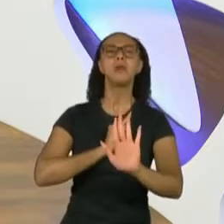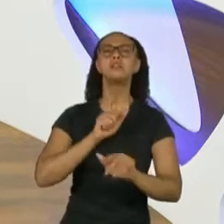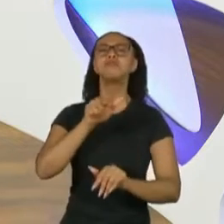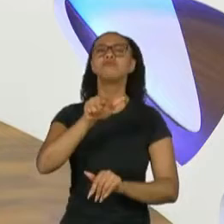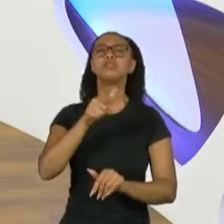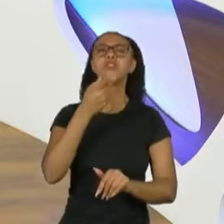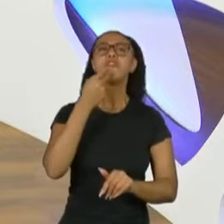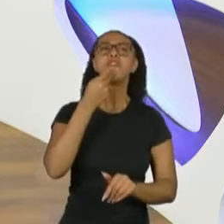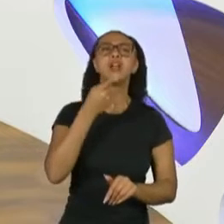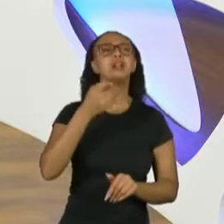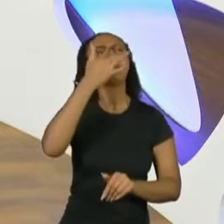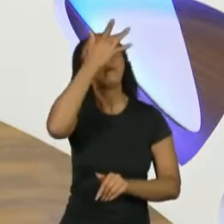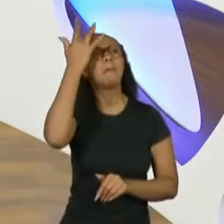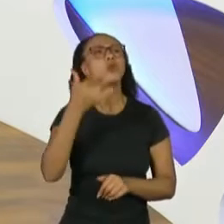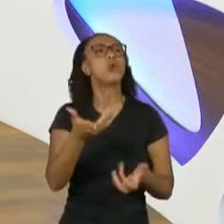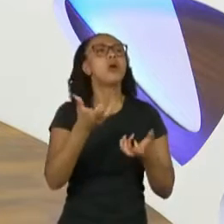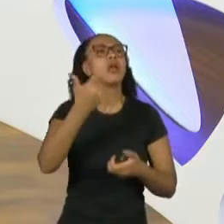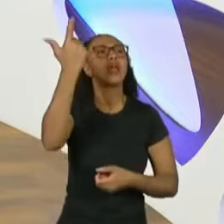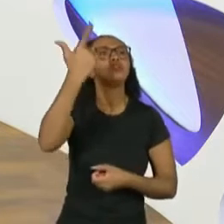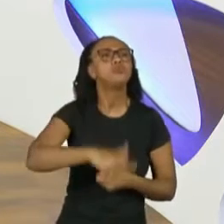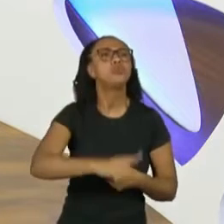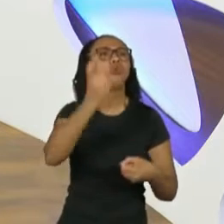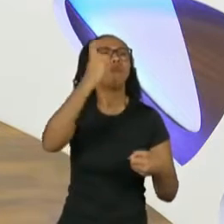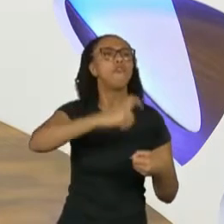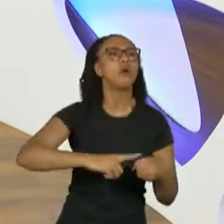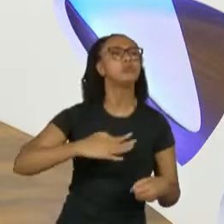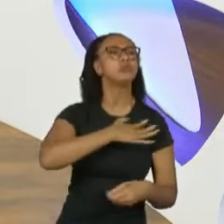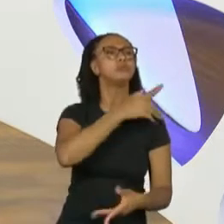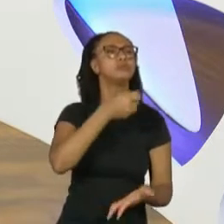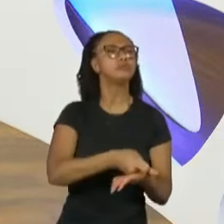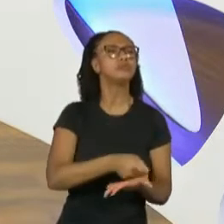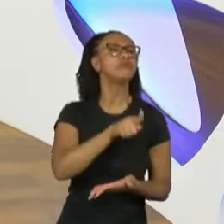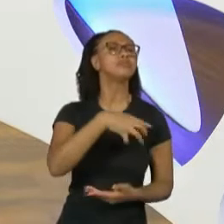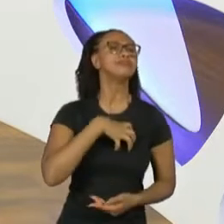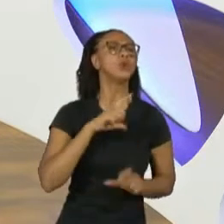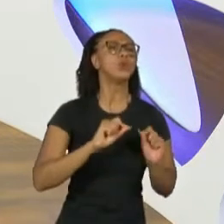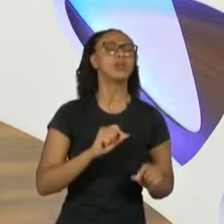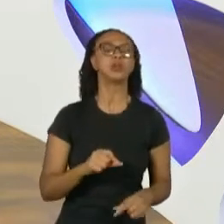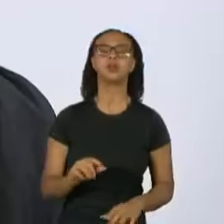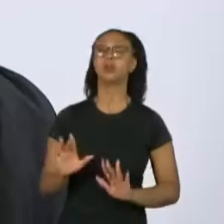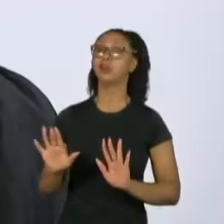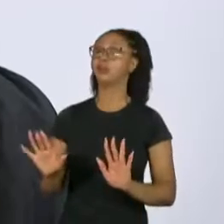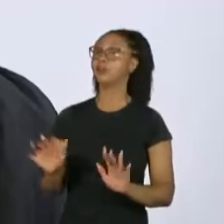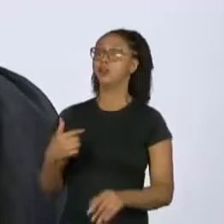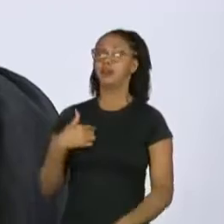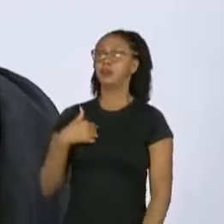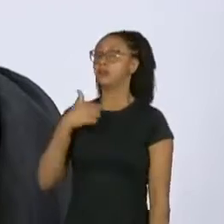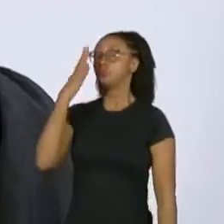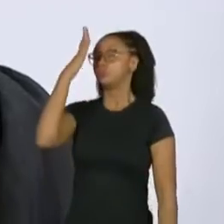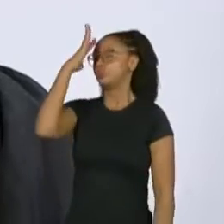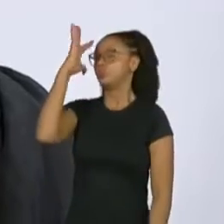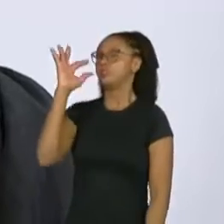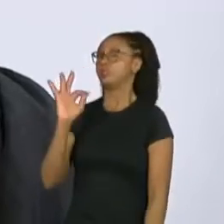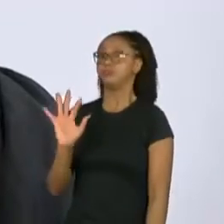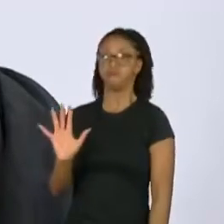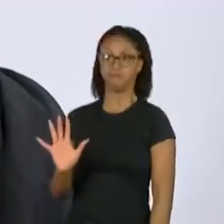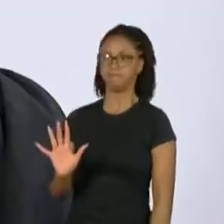volta da ditadura? Gente, não consigo entender. Não consigo entender isso.